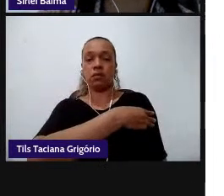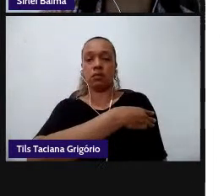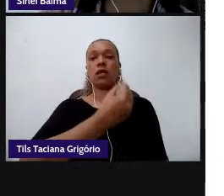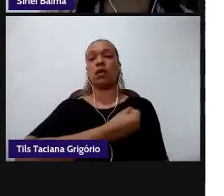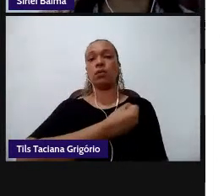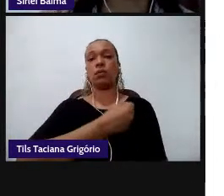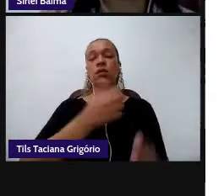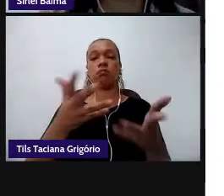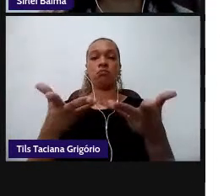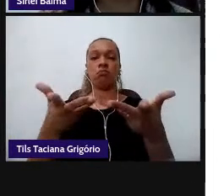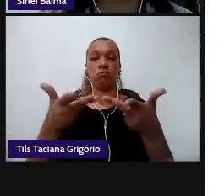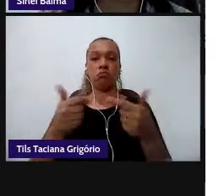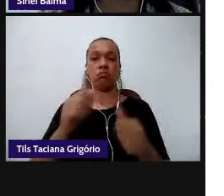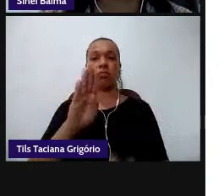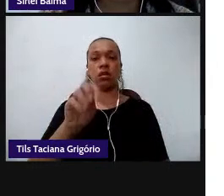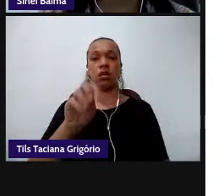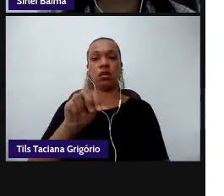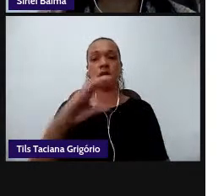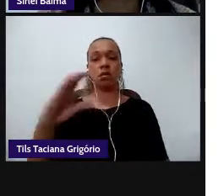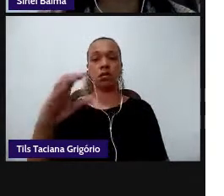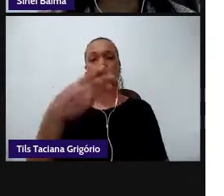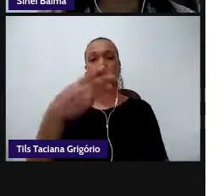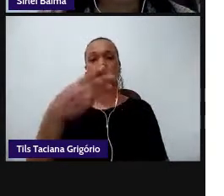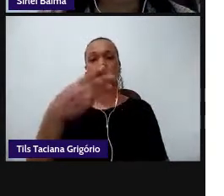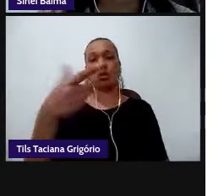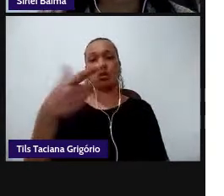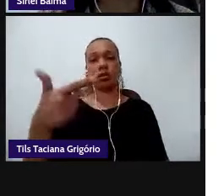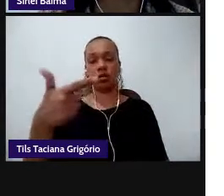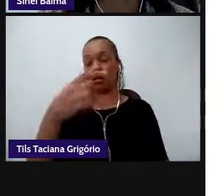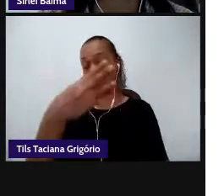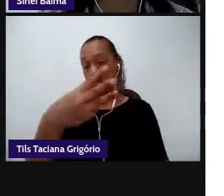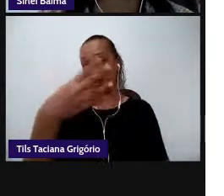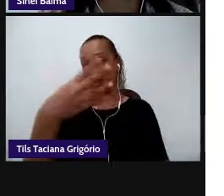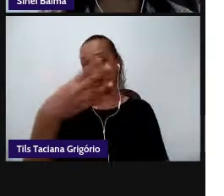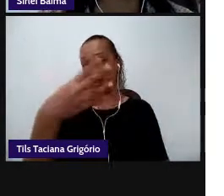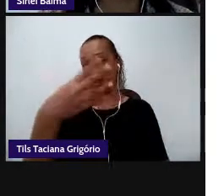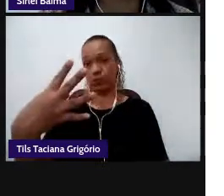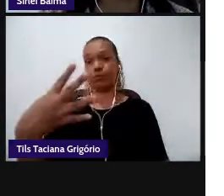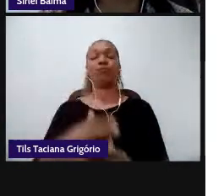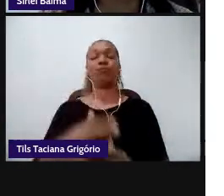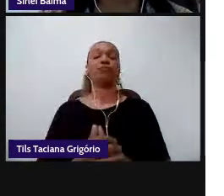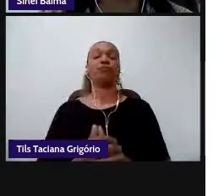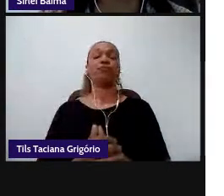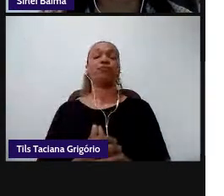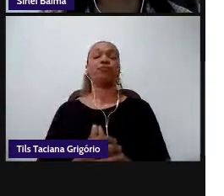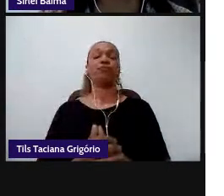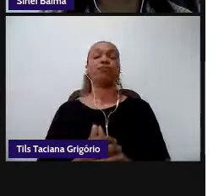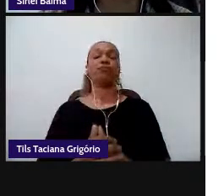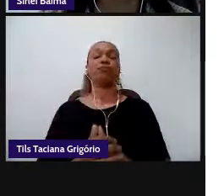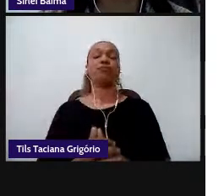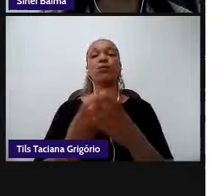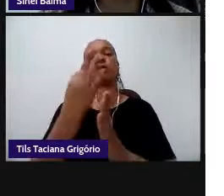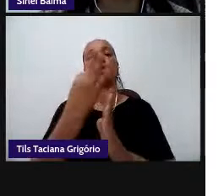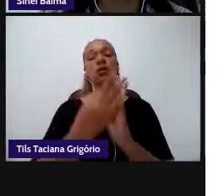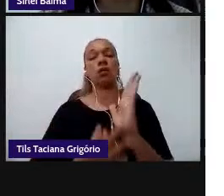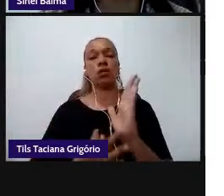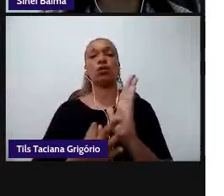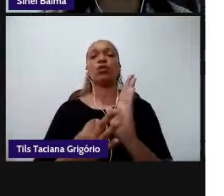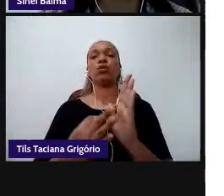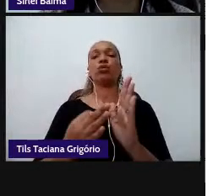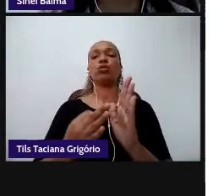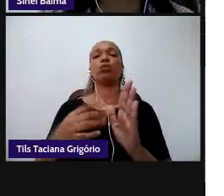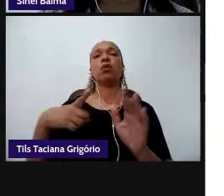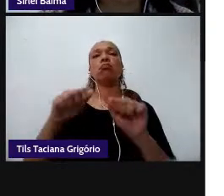na própria BNCC 34 produzir textos para divulgação de conhecimento de resultados de levantamentos e